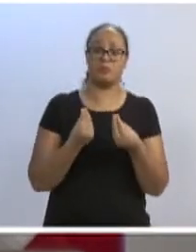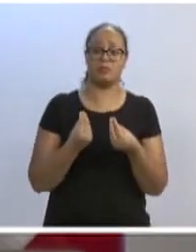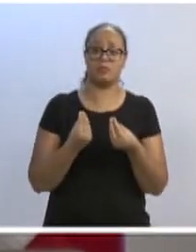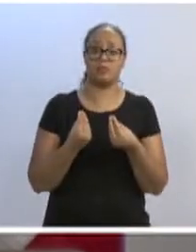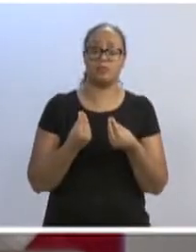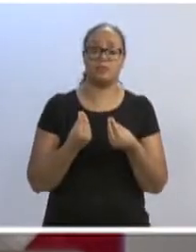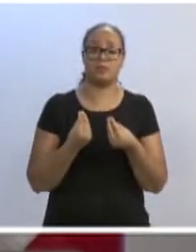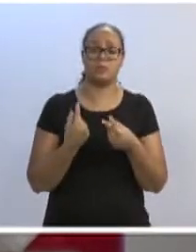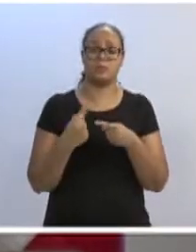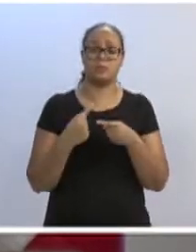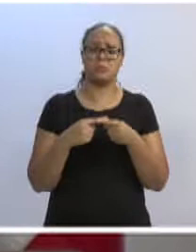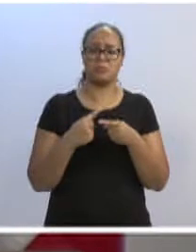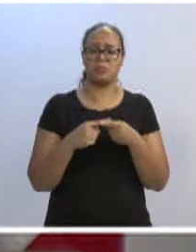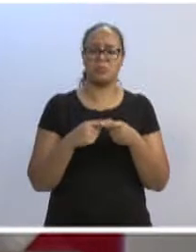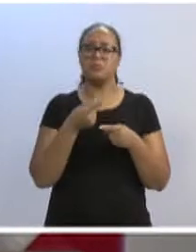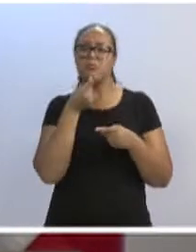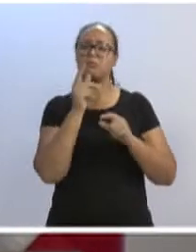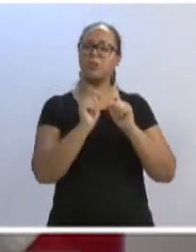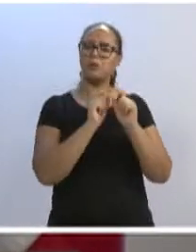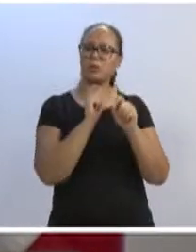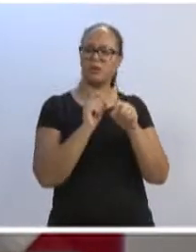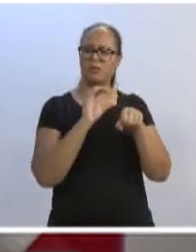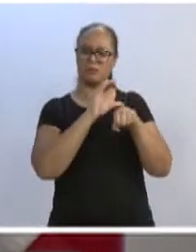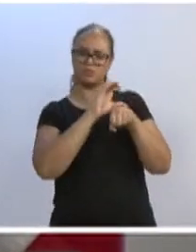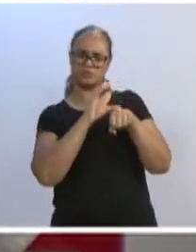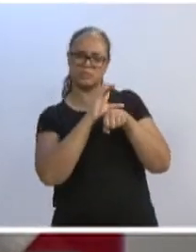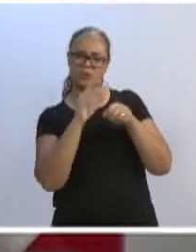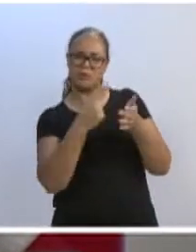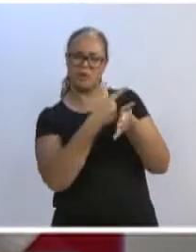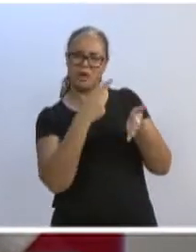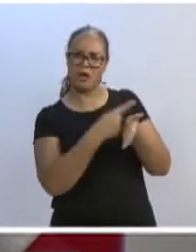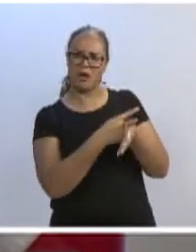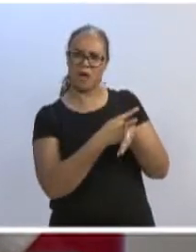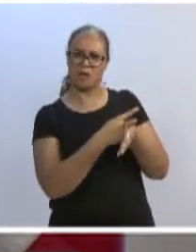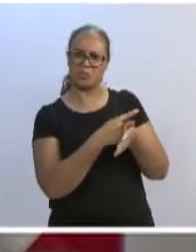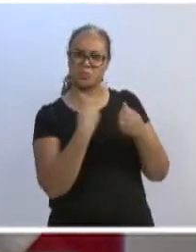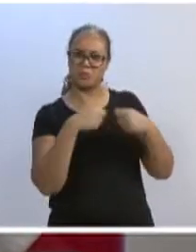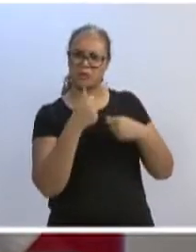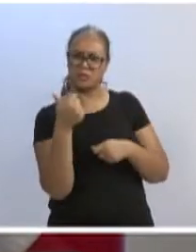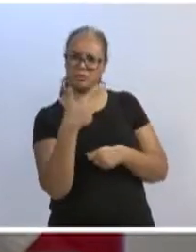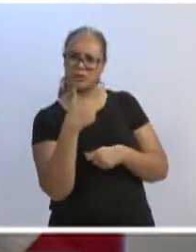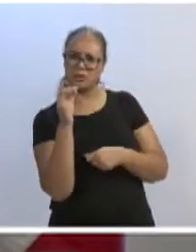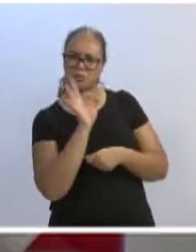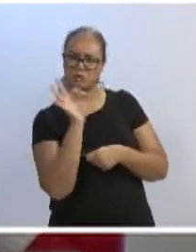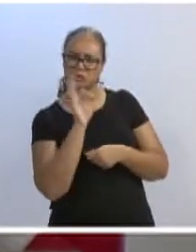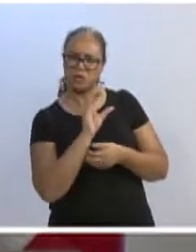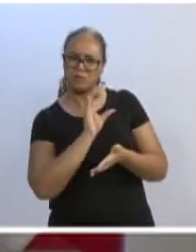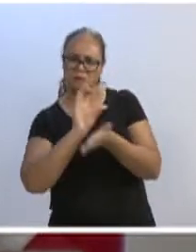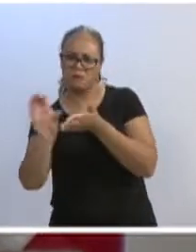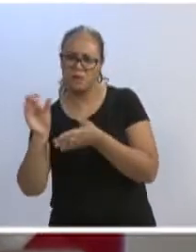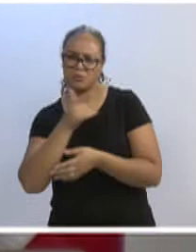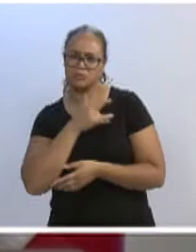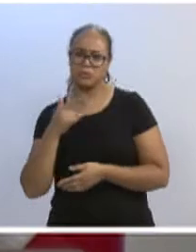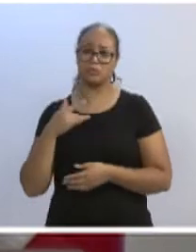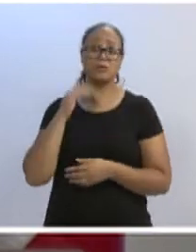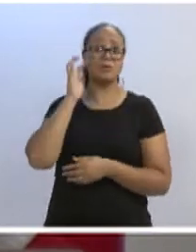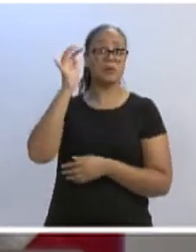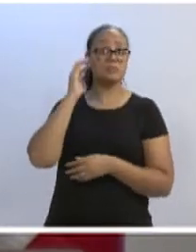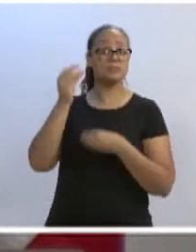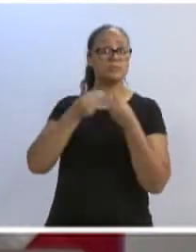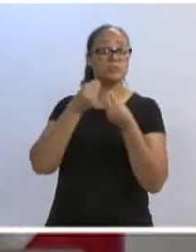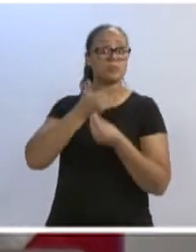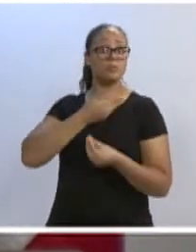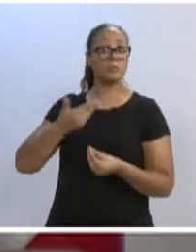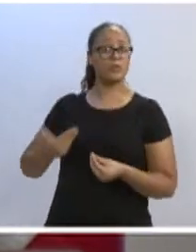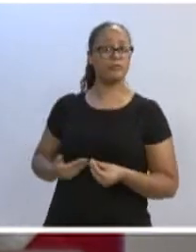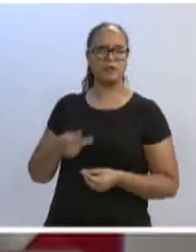constitucionalidade constitucionalidade deste mínimo a ser investido em saúde. Imagina se os governos agora questionem os investimentos